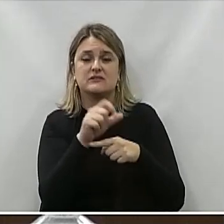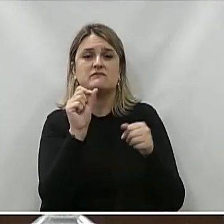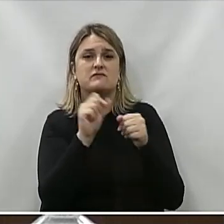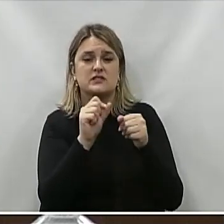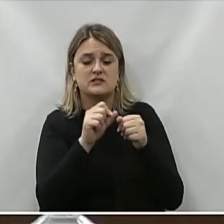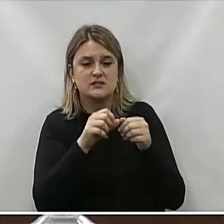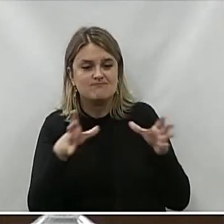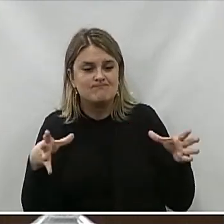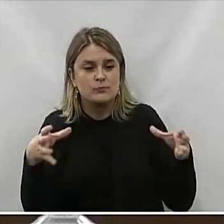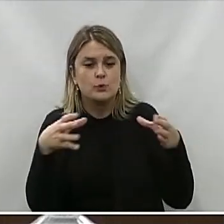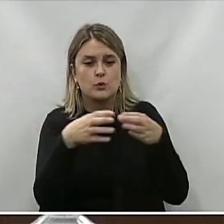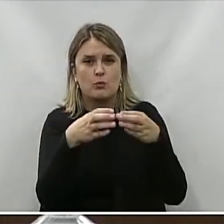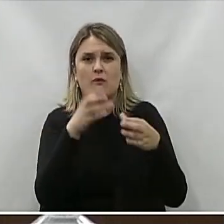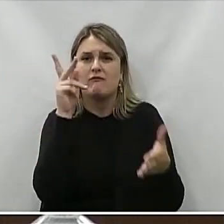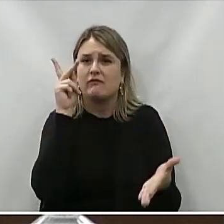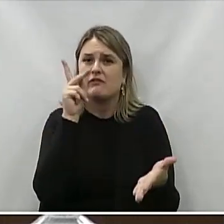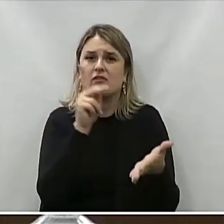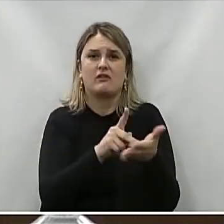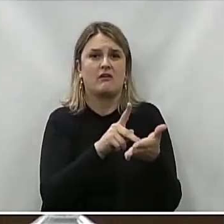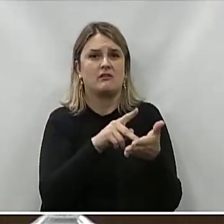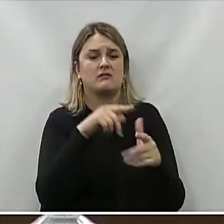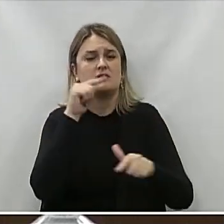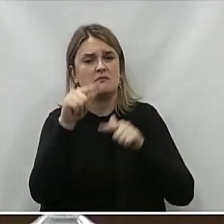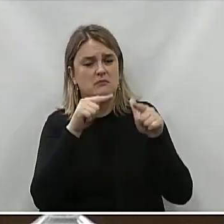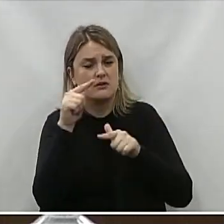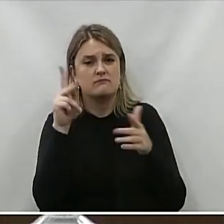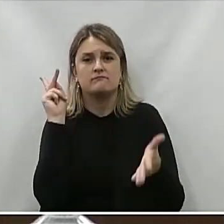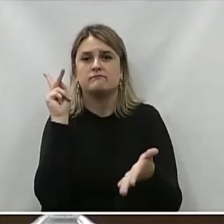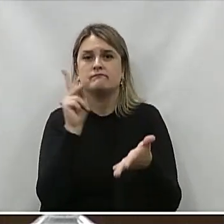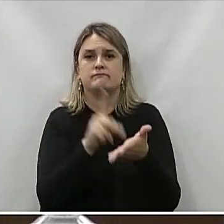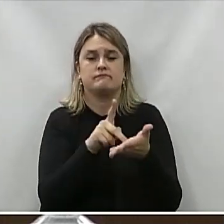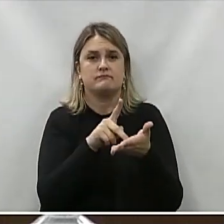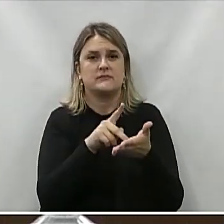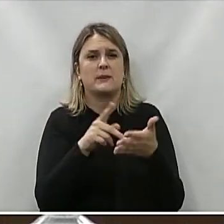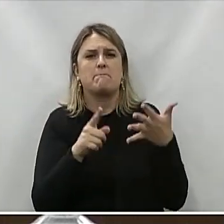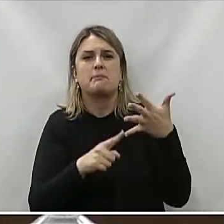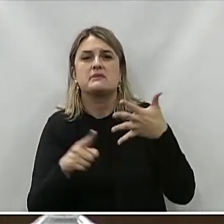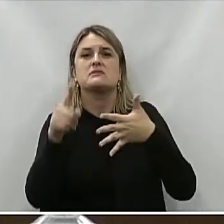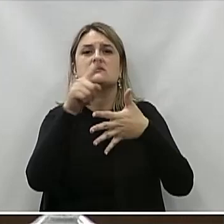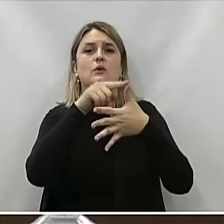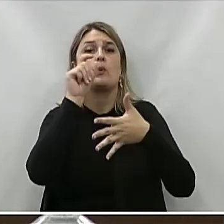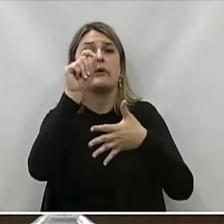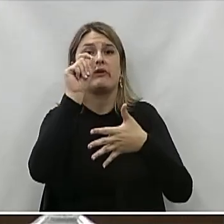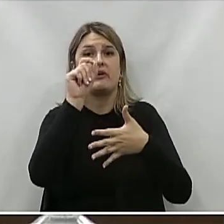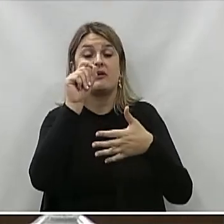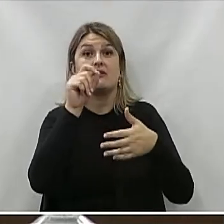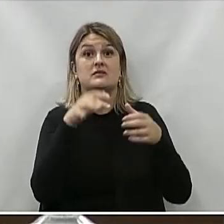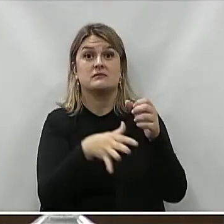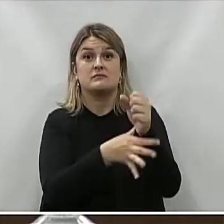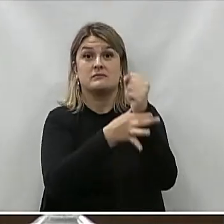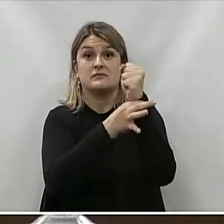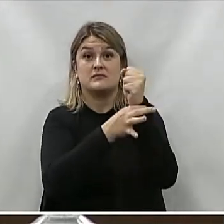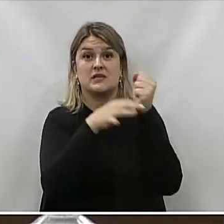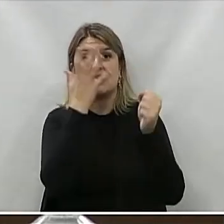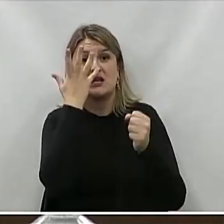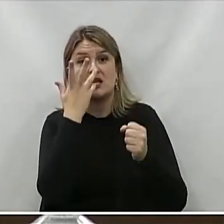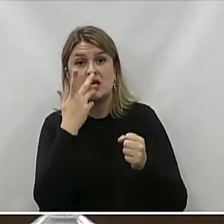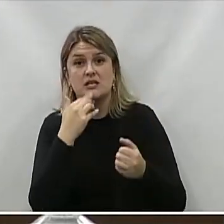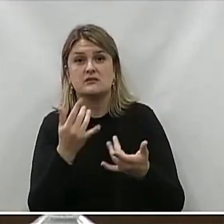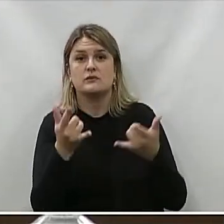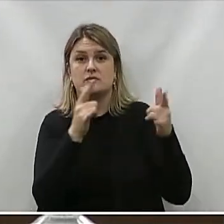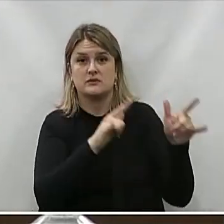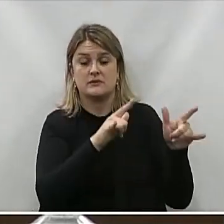Real Uma rede De atuação Priorizando Ações De segurança Mas também Nós